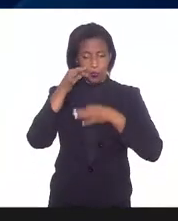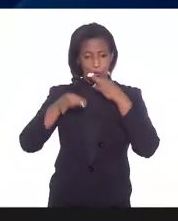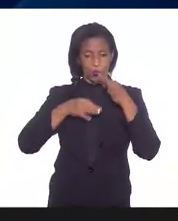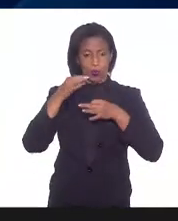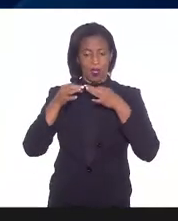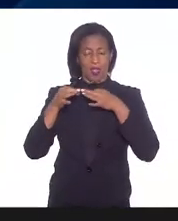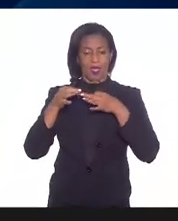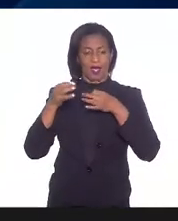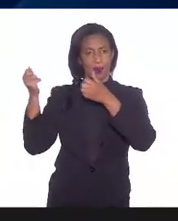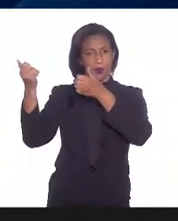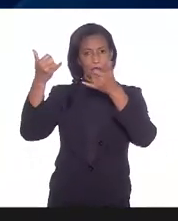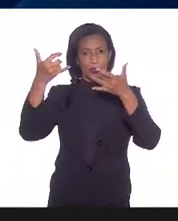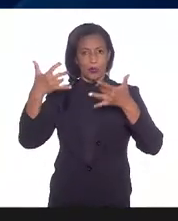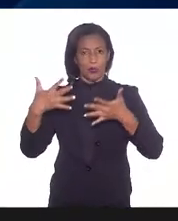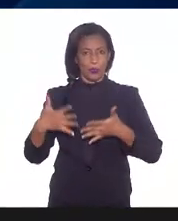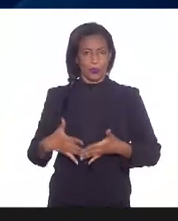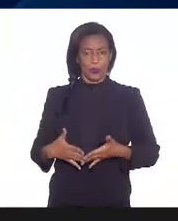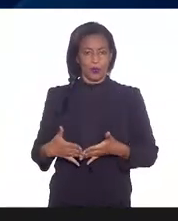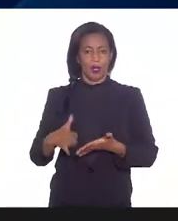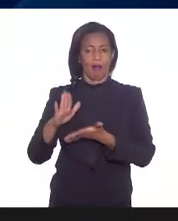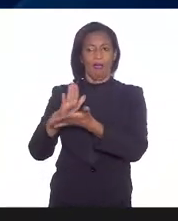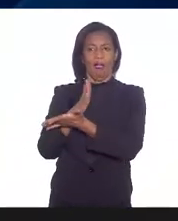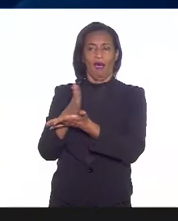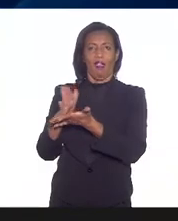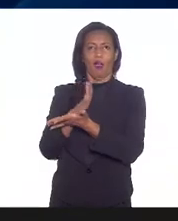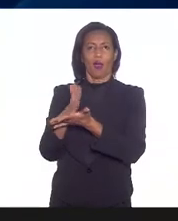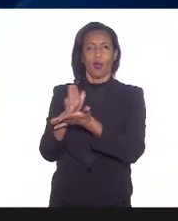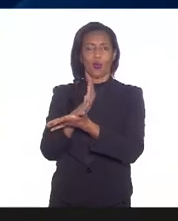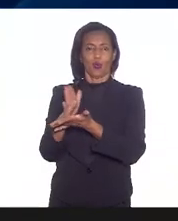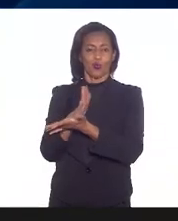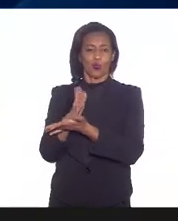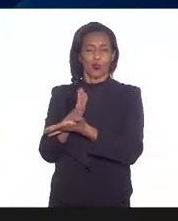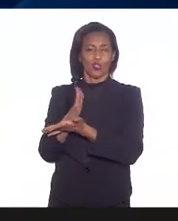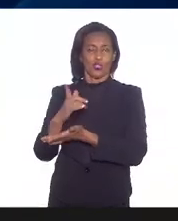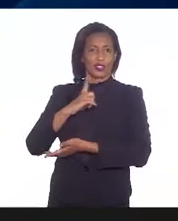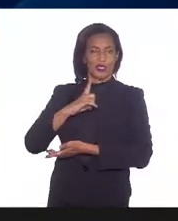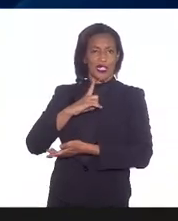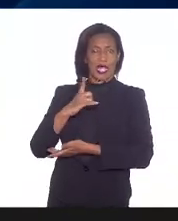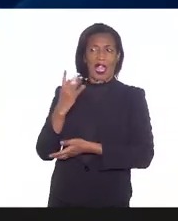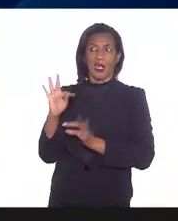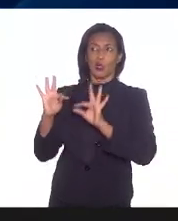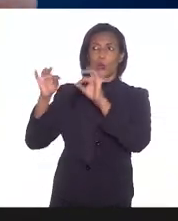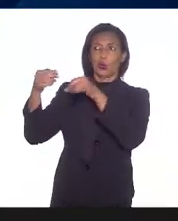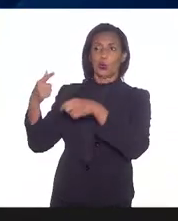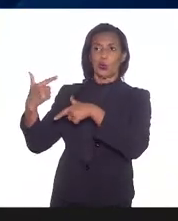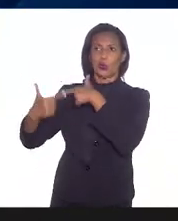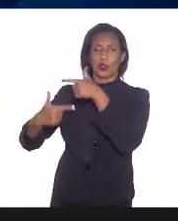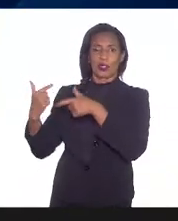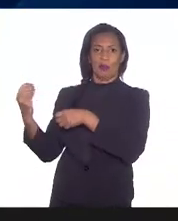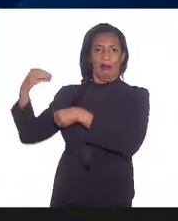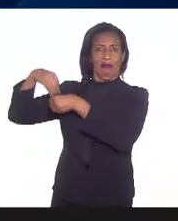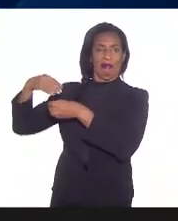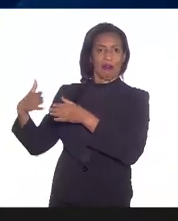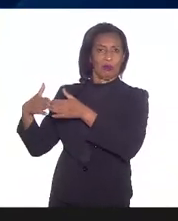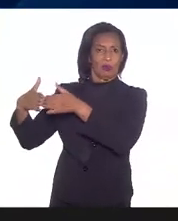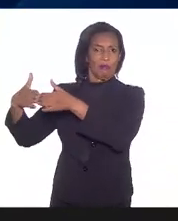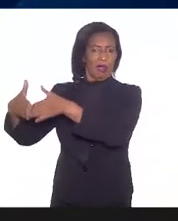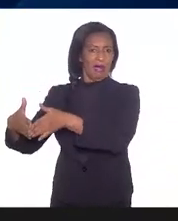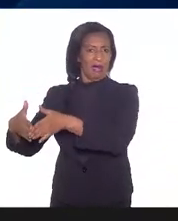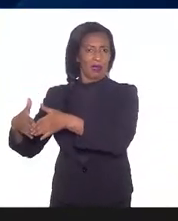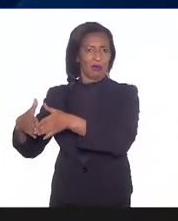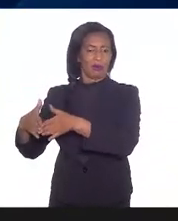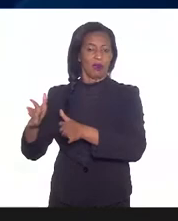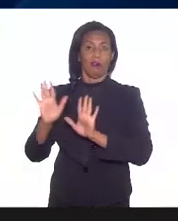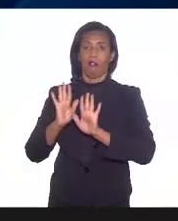definição de que alguns têm que, ah, todo mundo que trabalha embarcado ou é aquaviário ou não é. já a